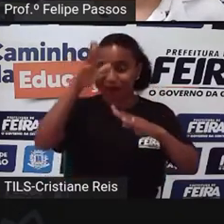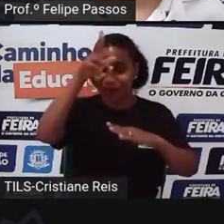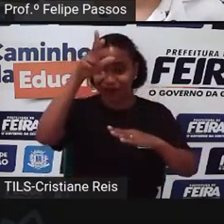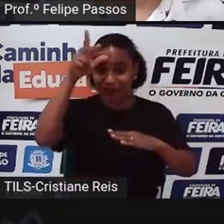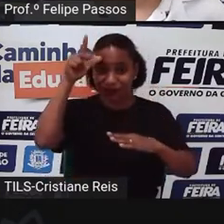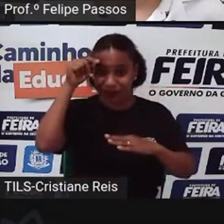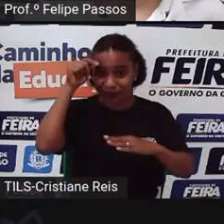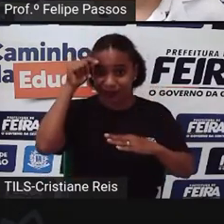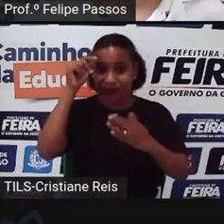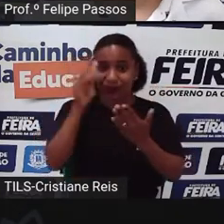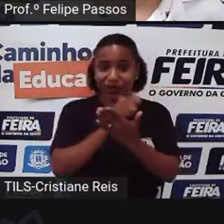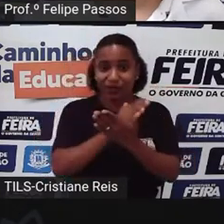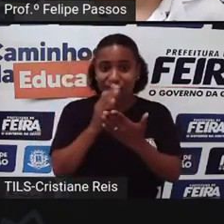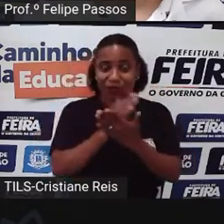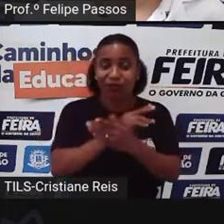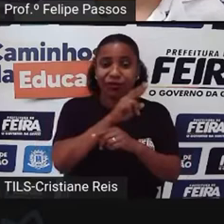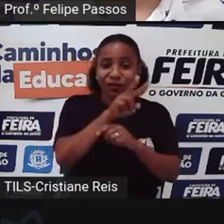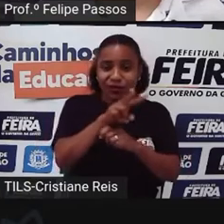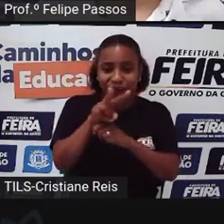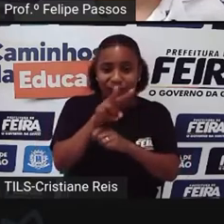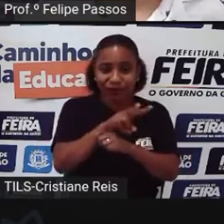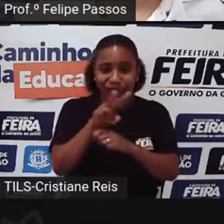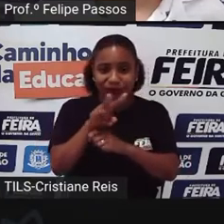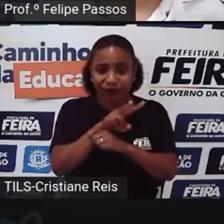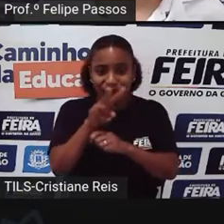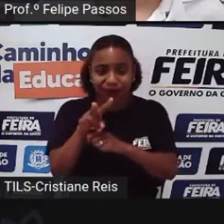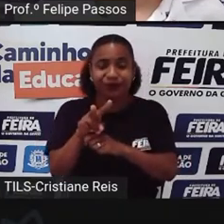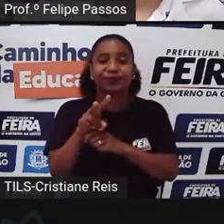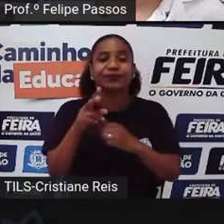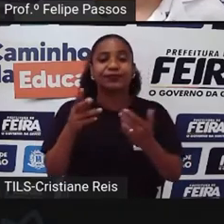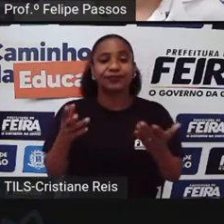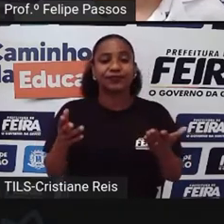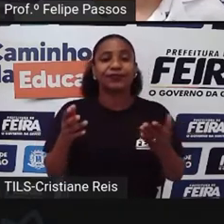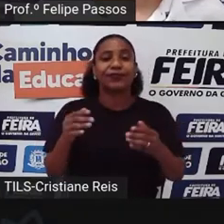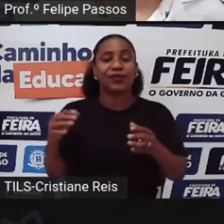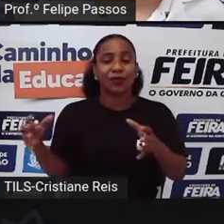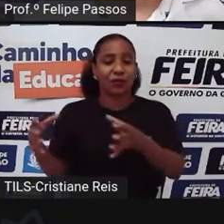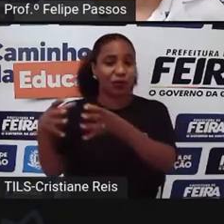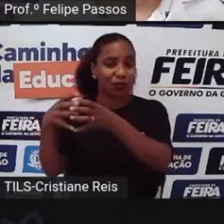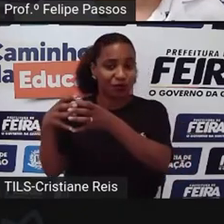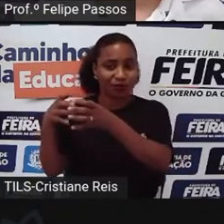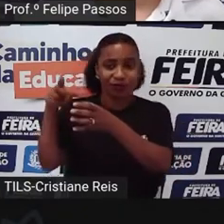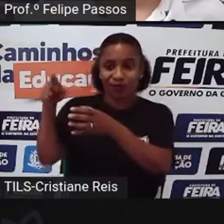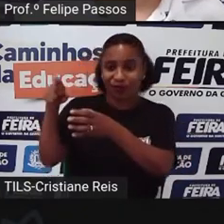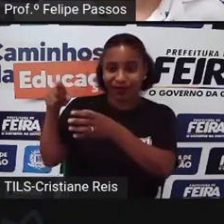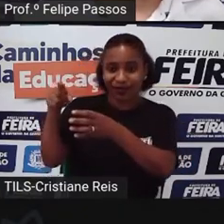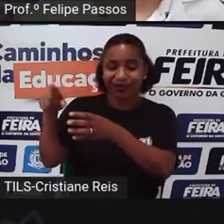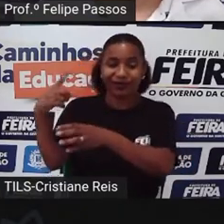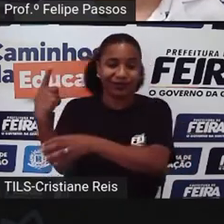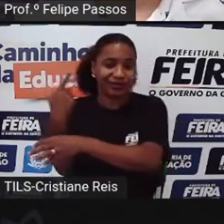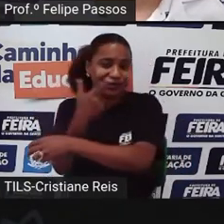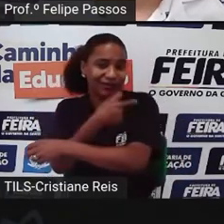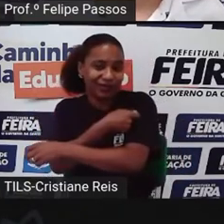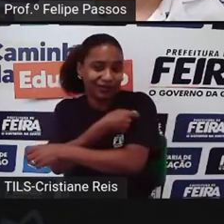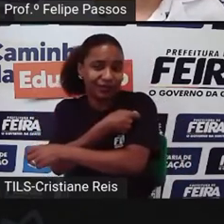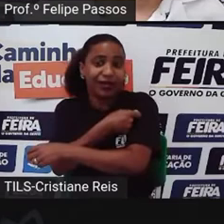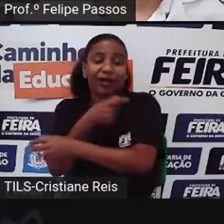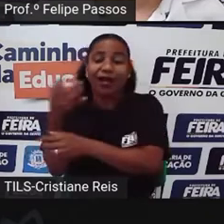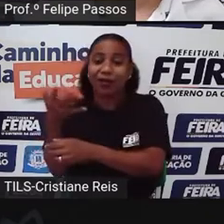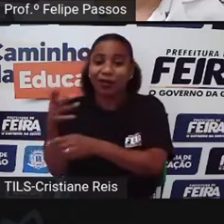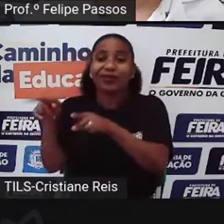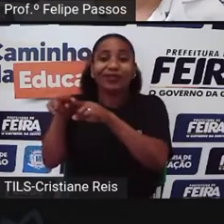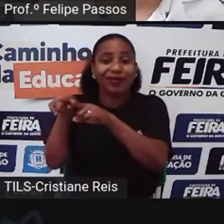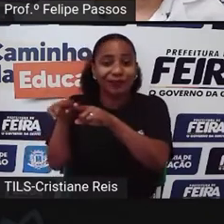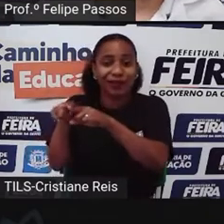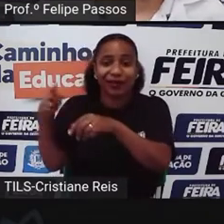Alguns protetores Centro de zoonoses Para castração Esse projeto Foi aprovado A